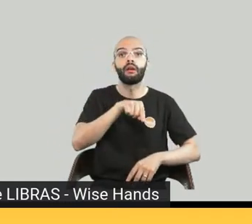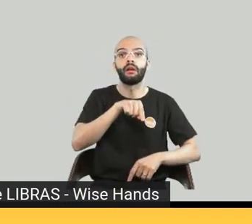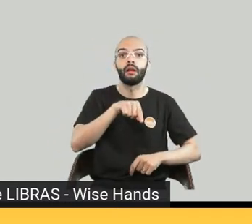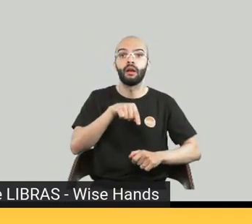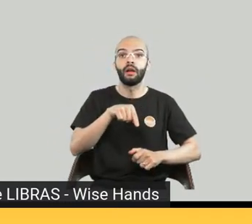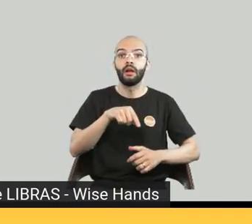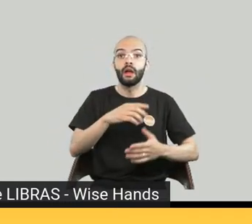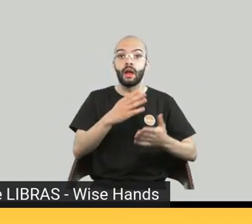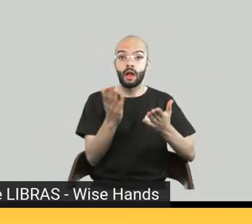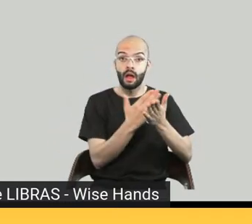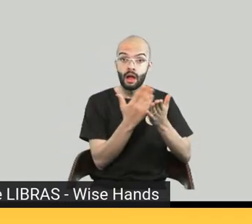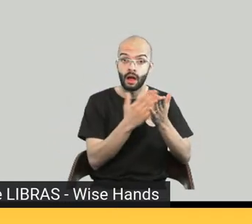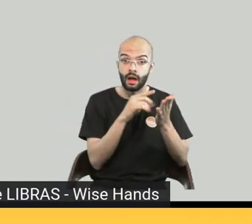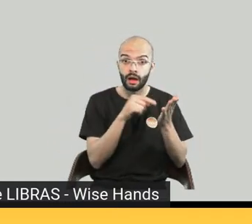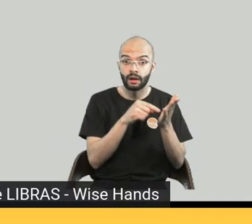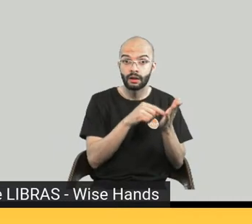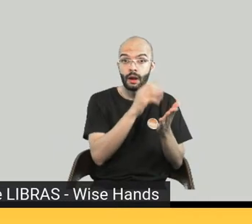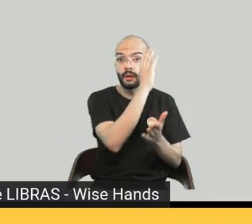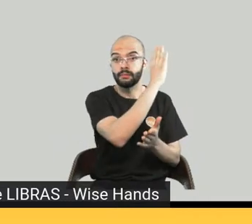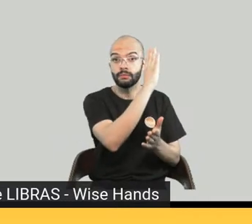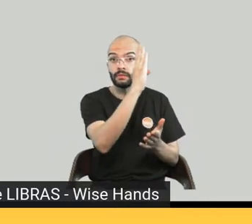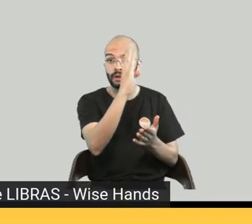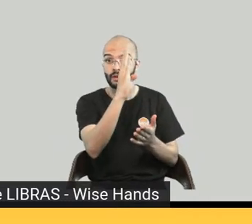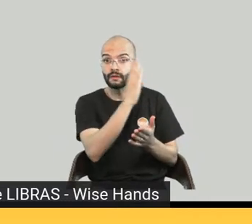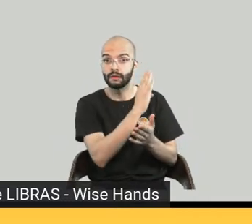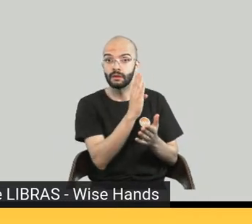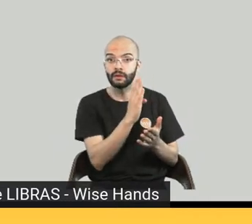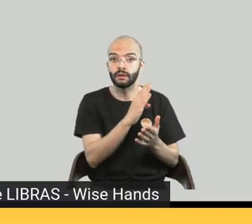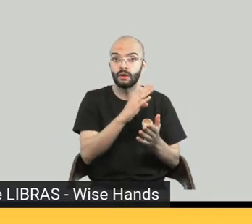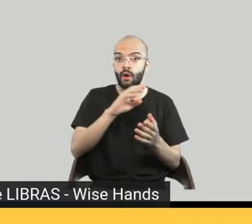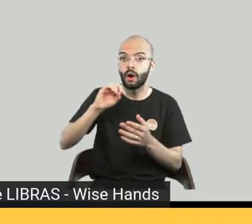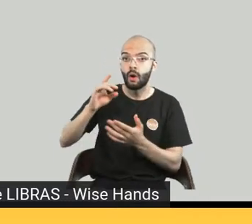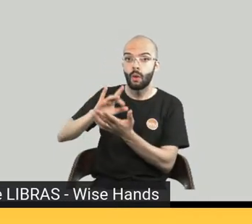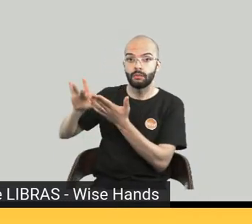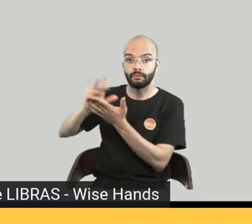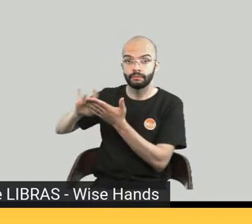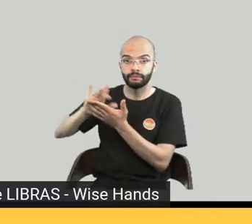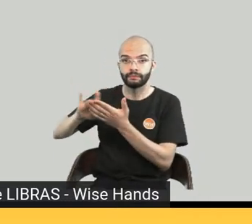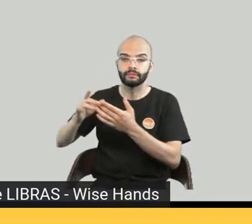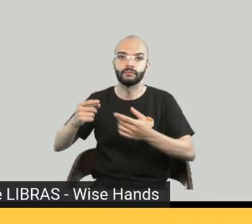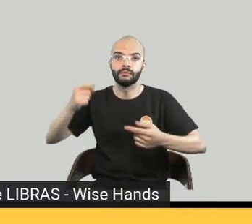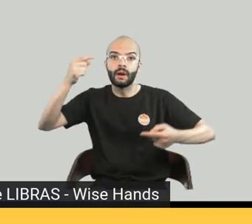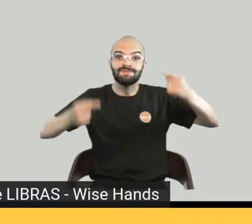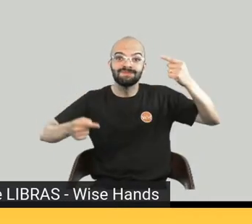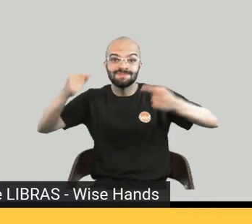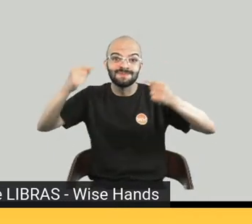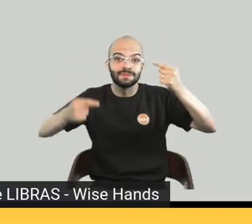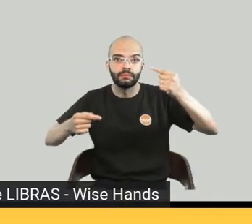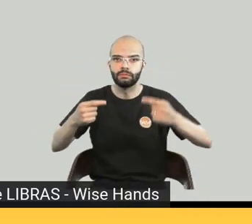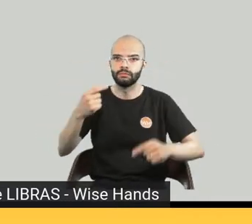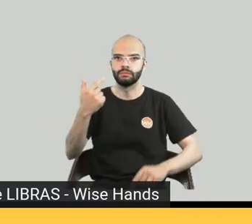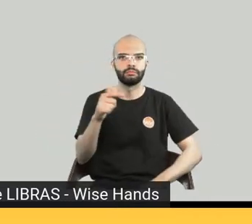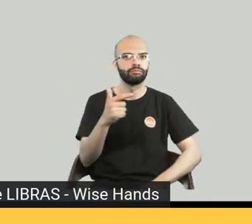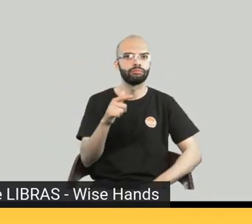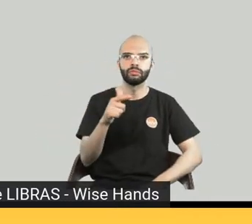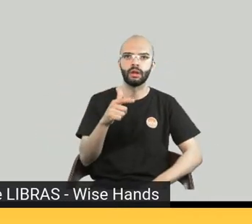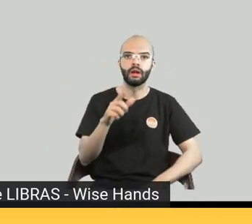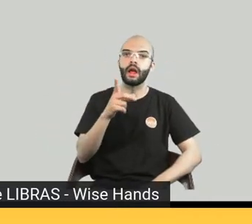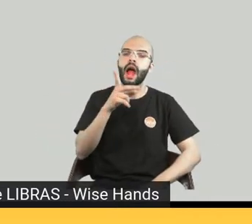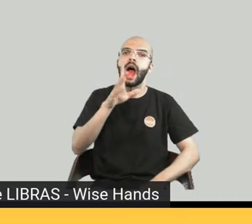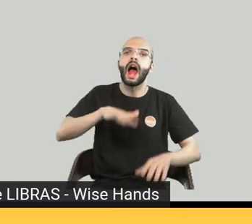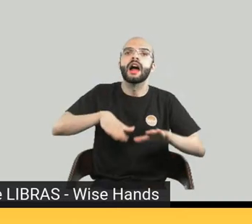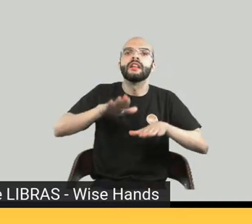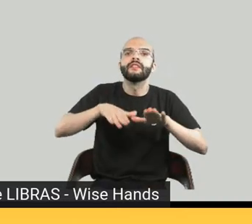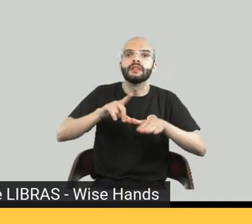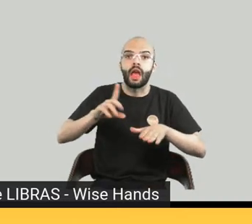mercado de livros não são necessariamente concorrentes, eles podem e são, em muitos casos, formatos complementares. Tem gente